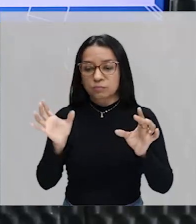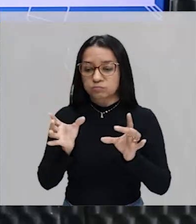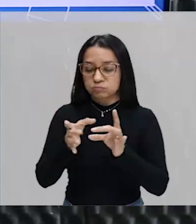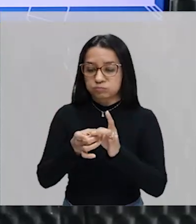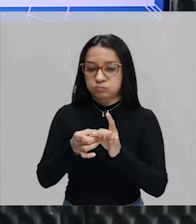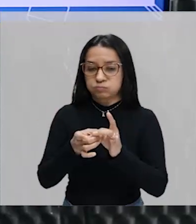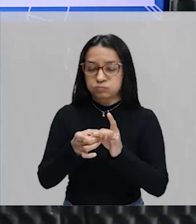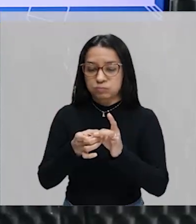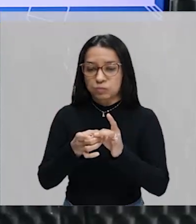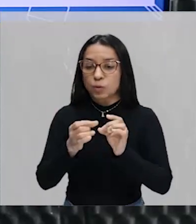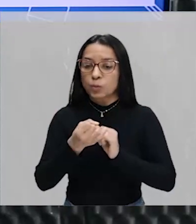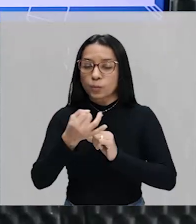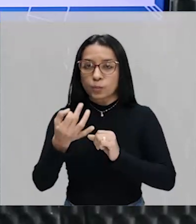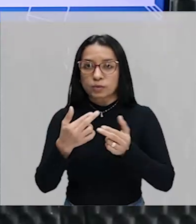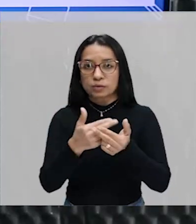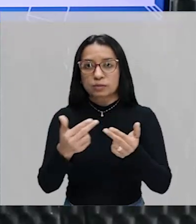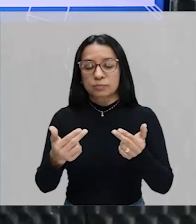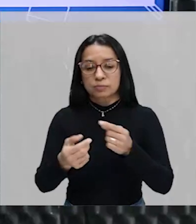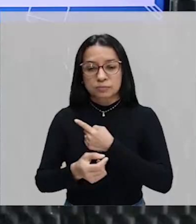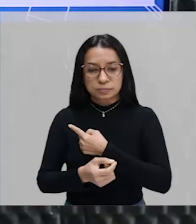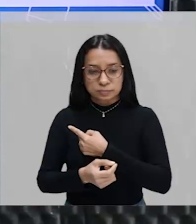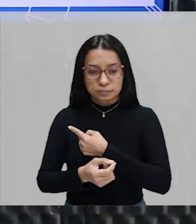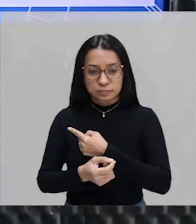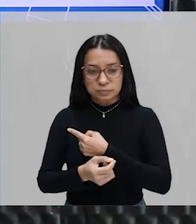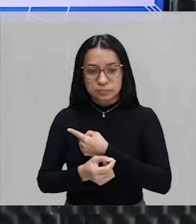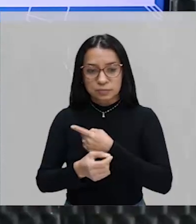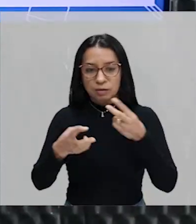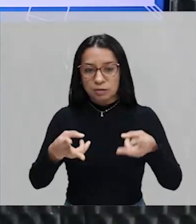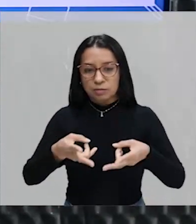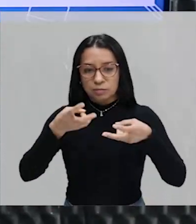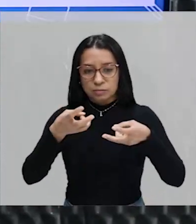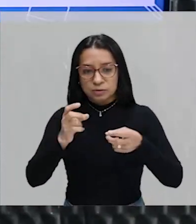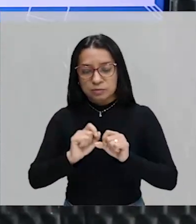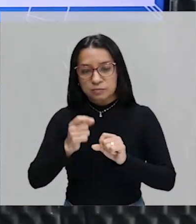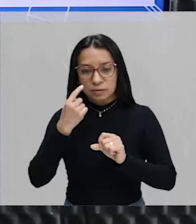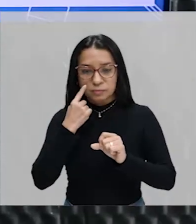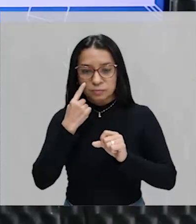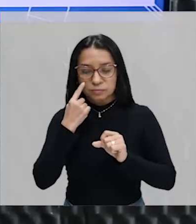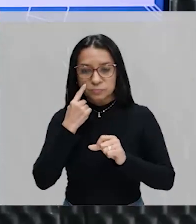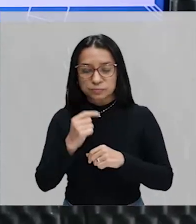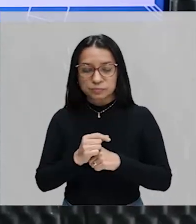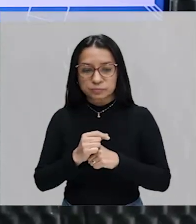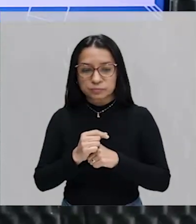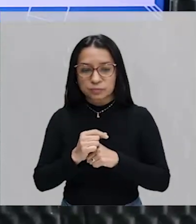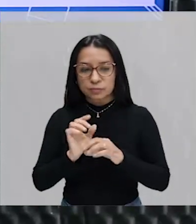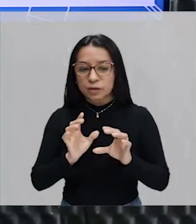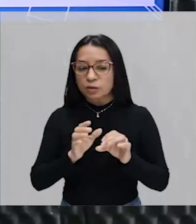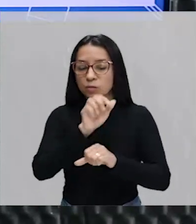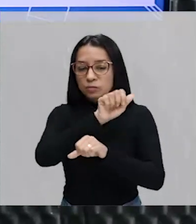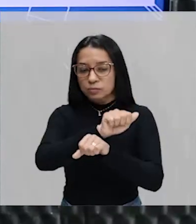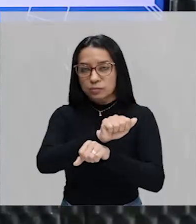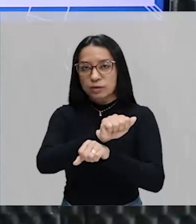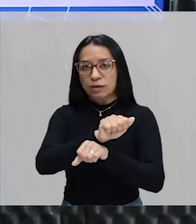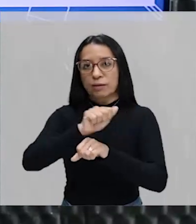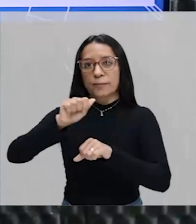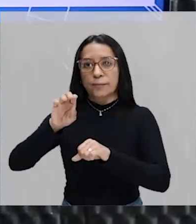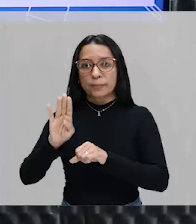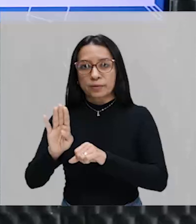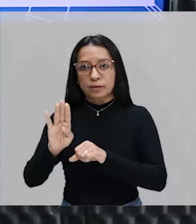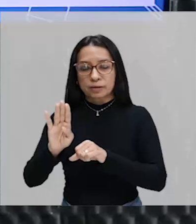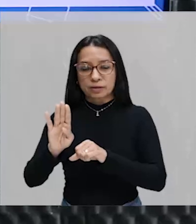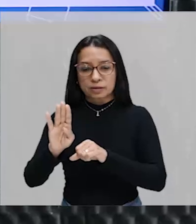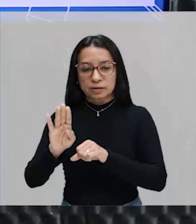quais são esses elementos? No caso aqui, você vai observar, analisar esse conjunto A e esse conjunto B